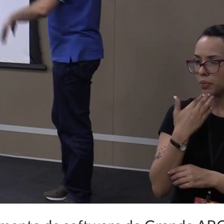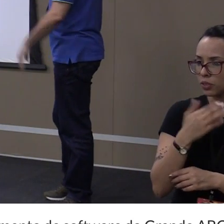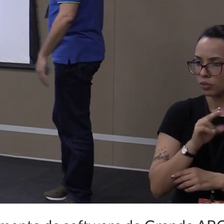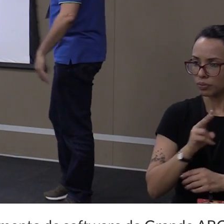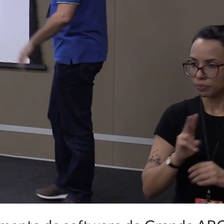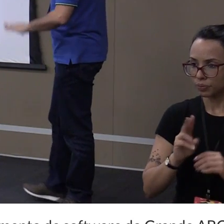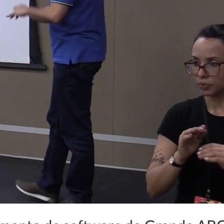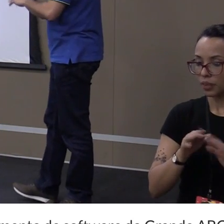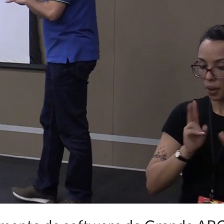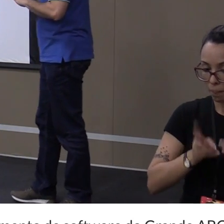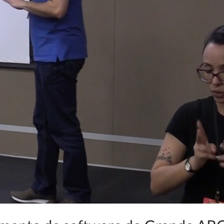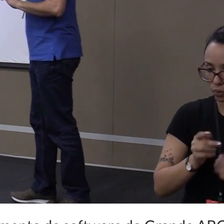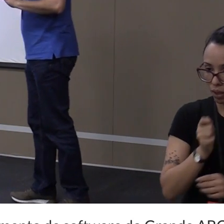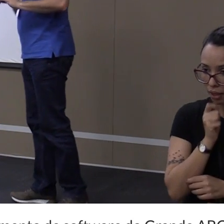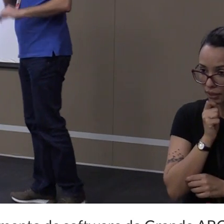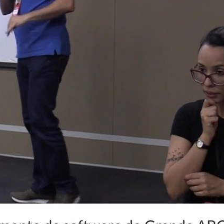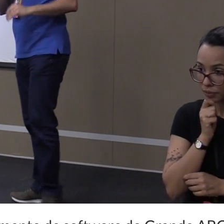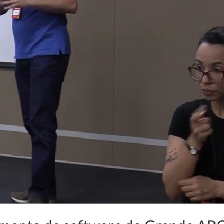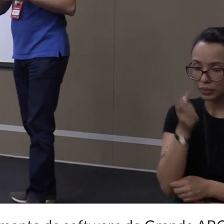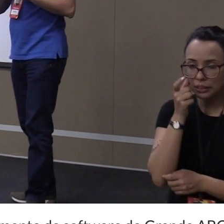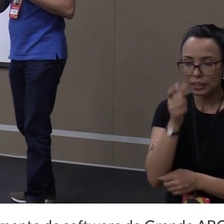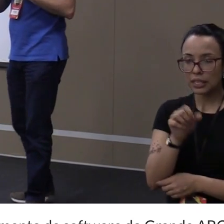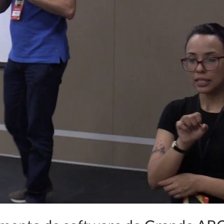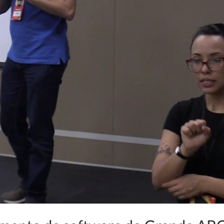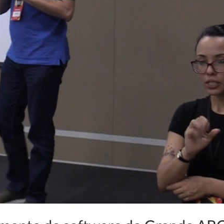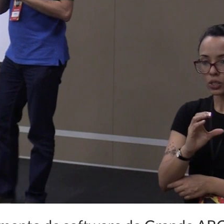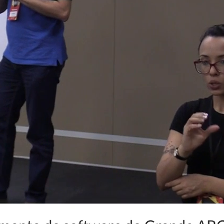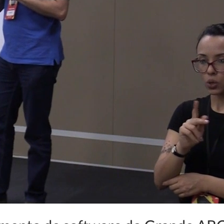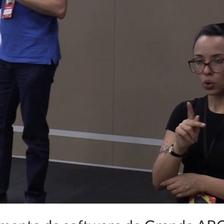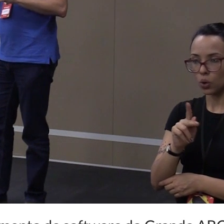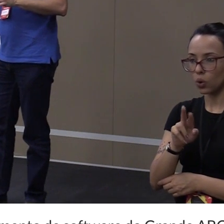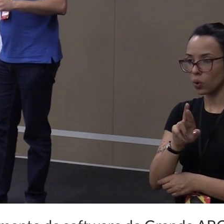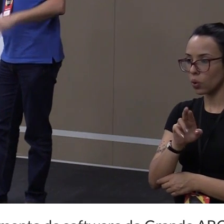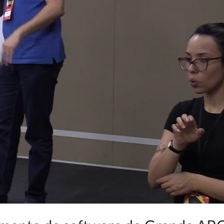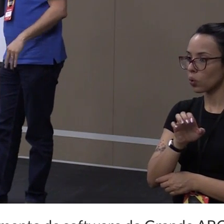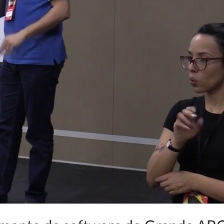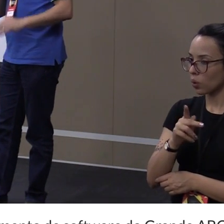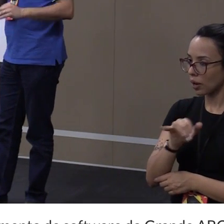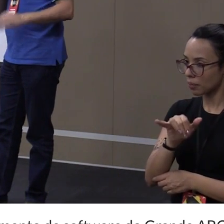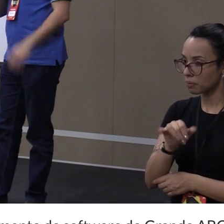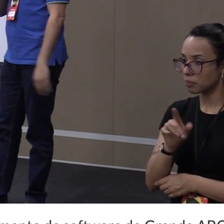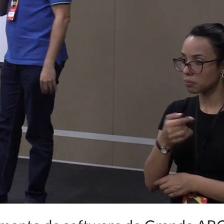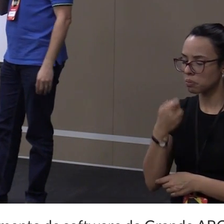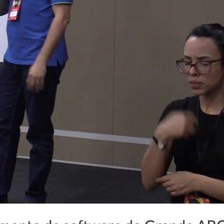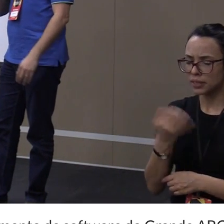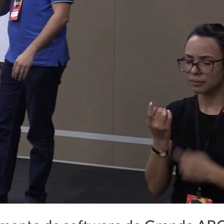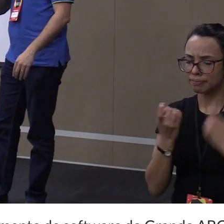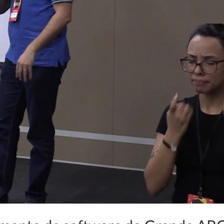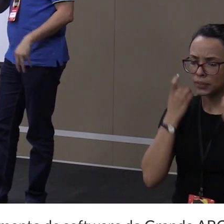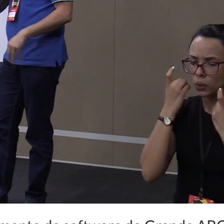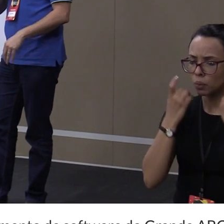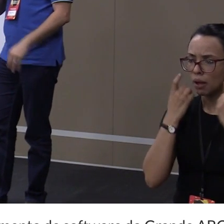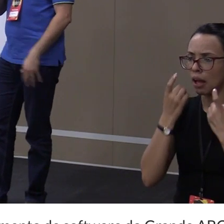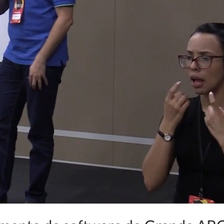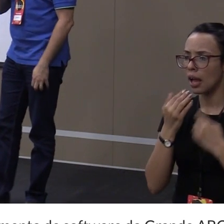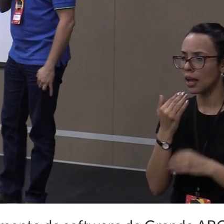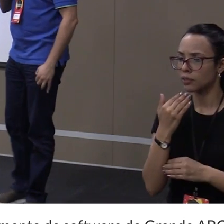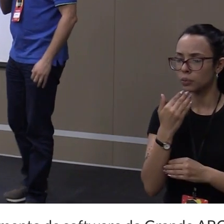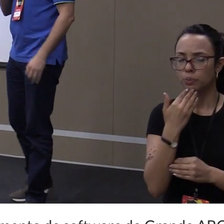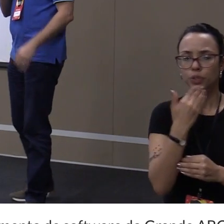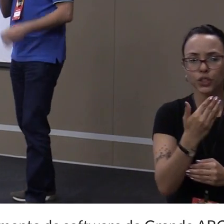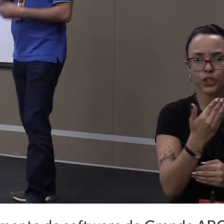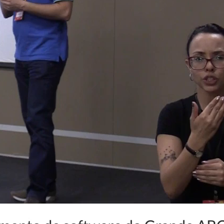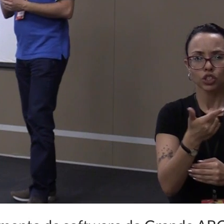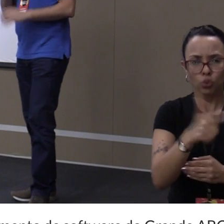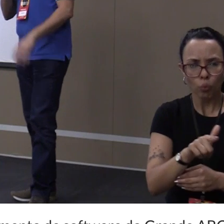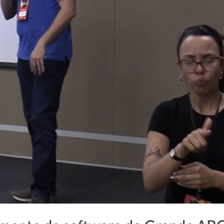está ok. Uma coisa interessante do Scrap é que você não precisa se preocupar tanto com Ah, eu vou mandar um request que já foi mandado.